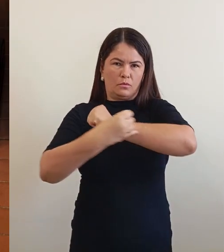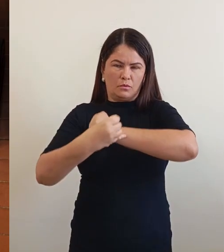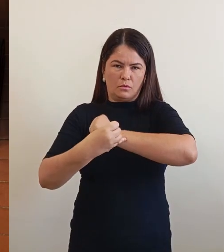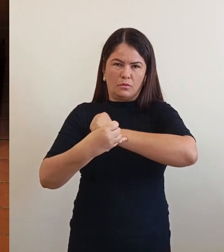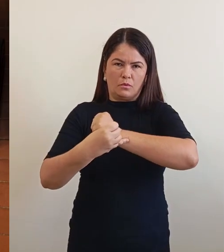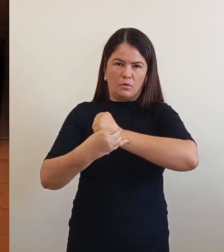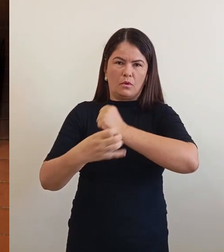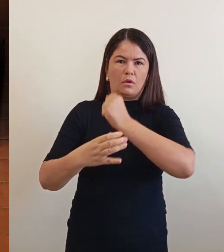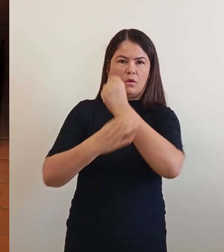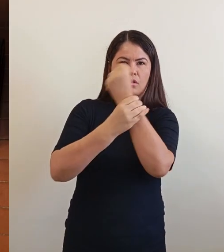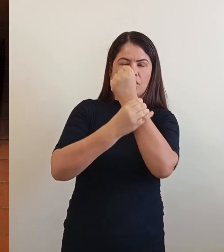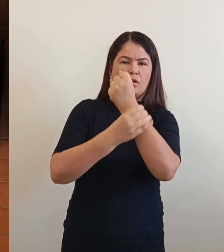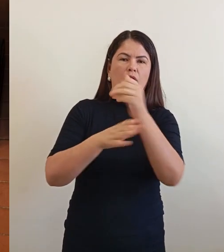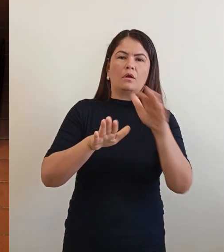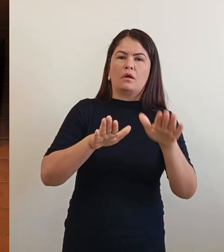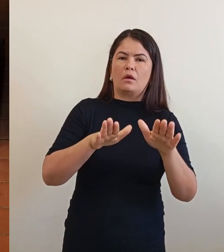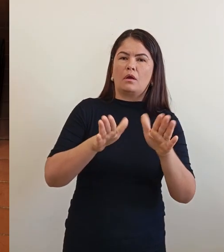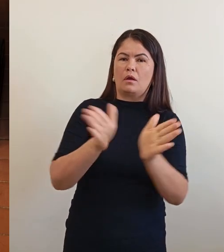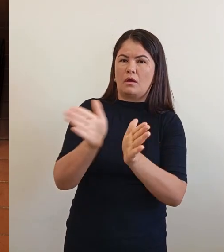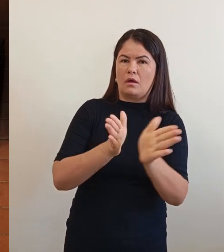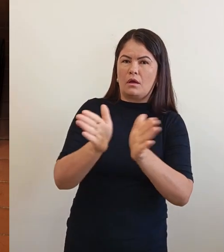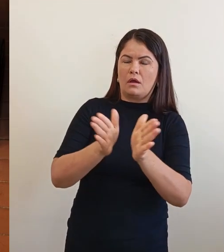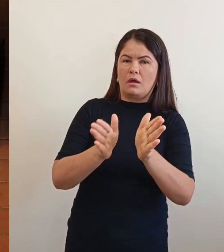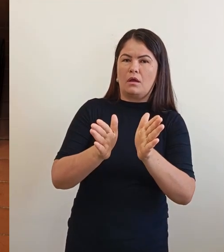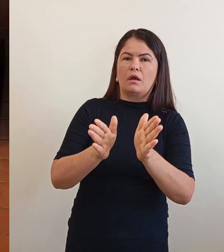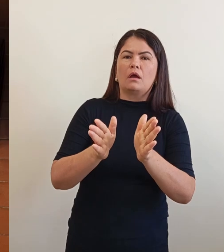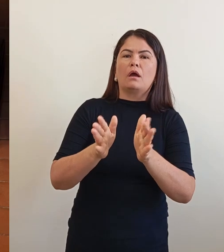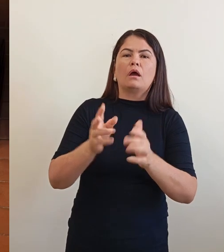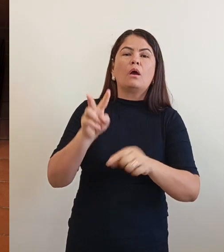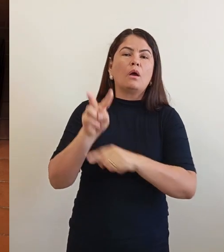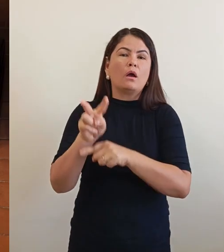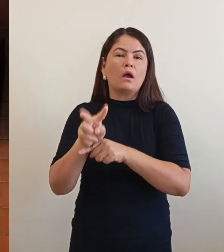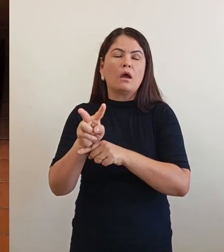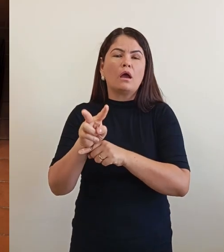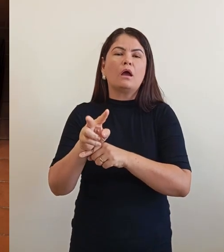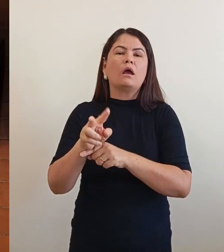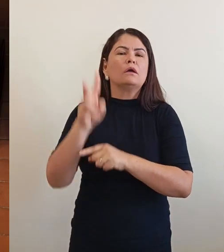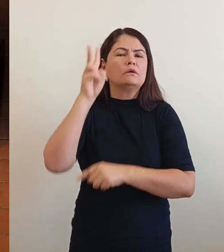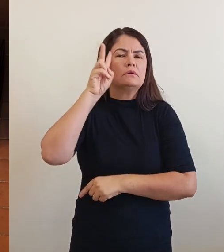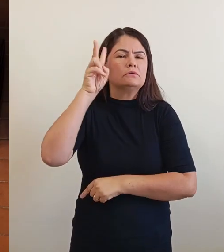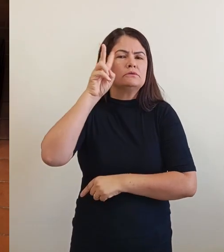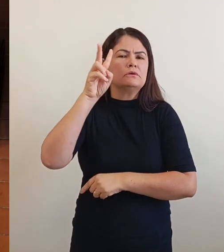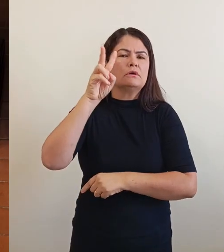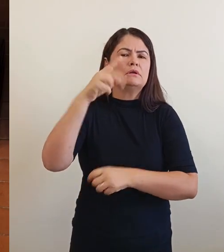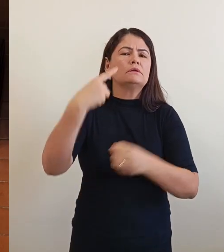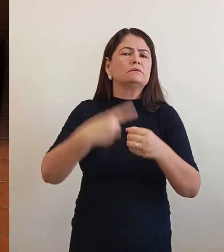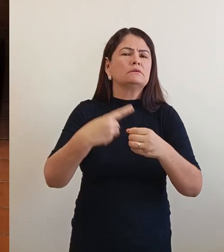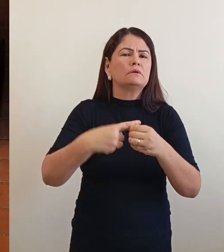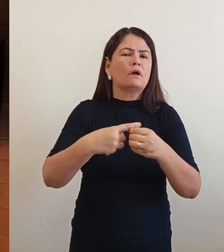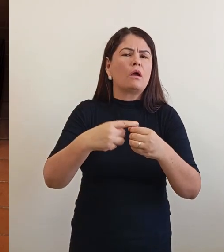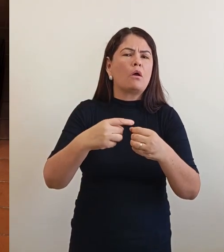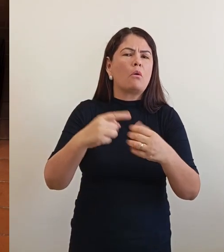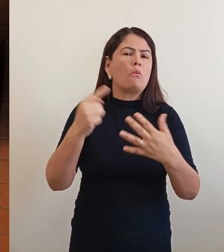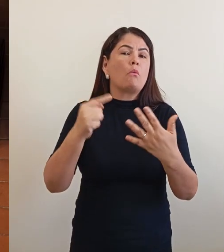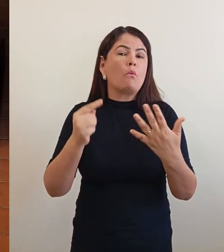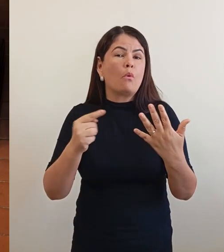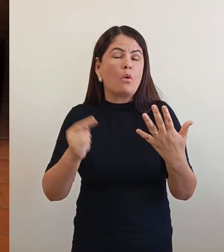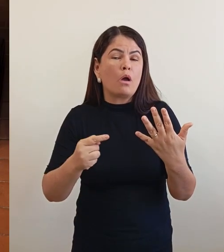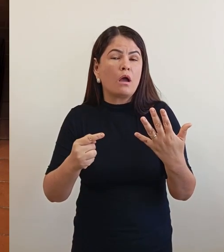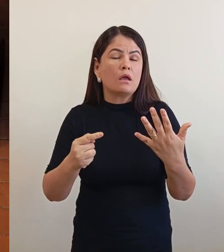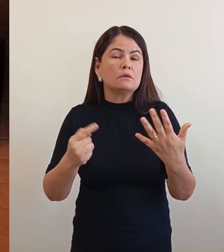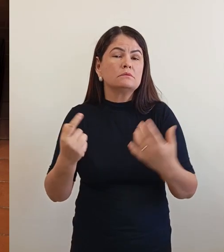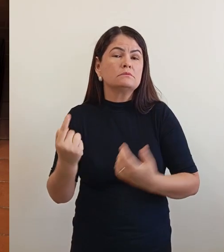acessibilidade e a preservação da integridade histórica da cidade, quais são suas prioridades específicas para